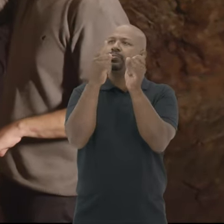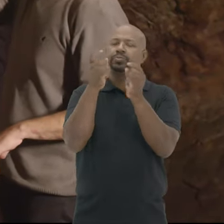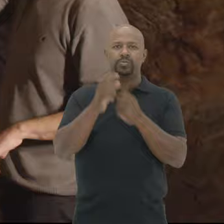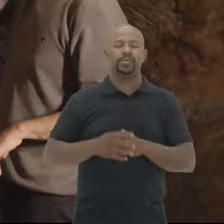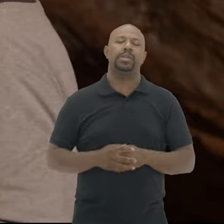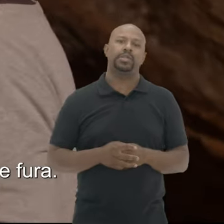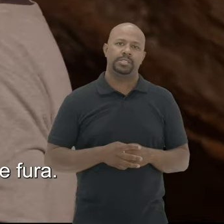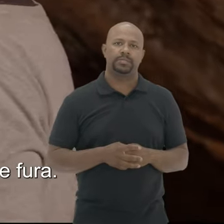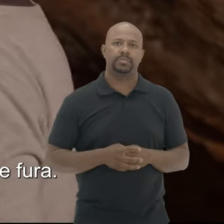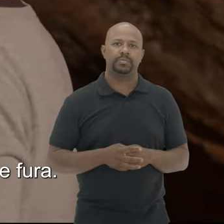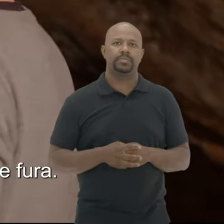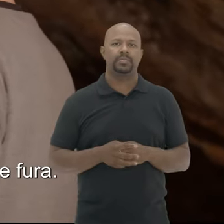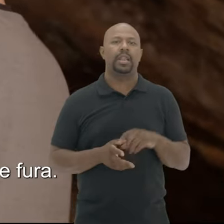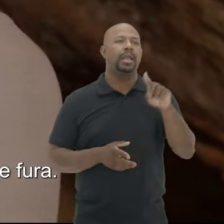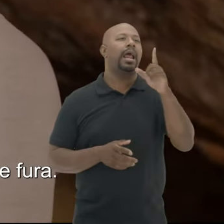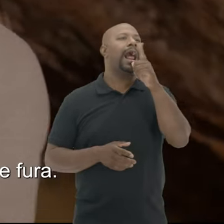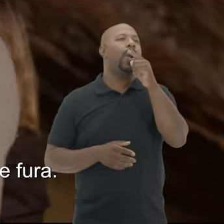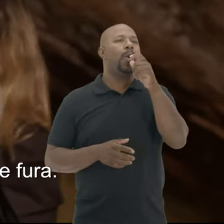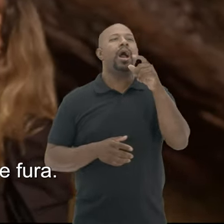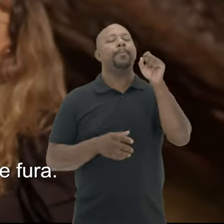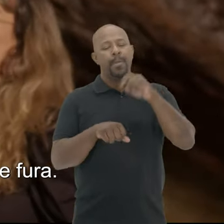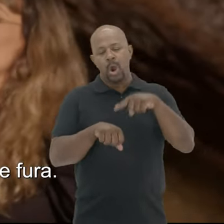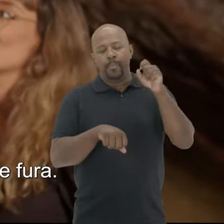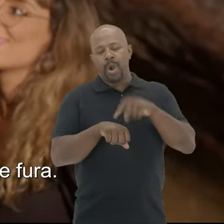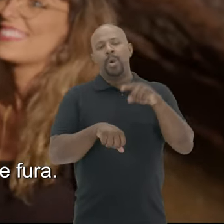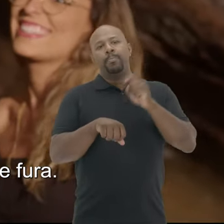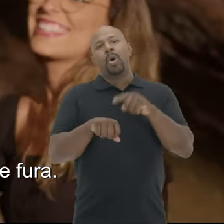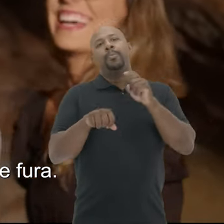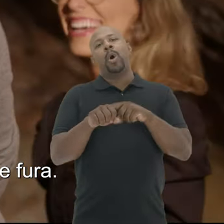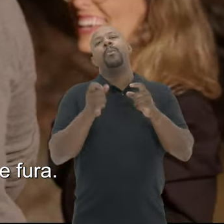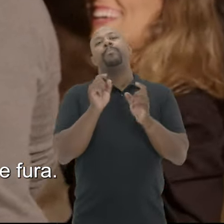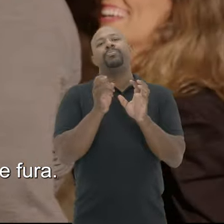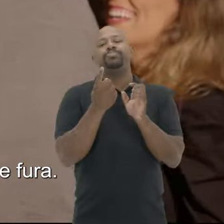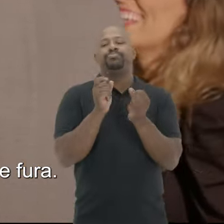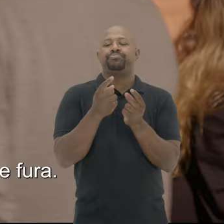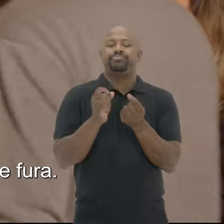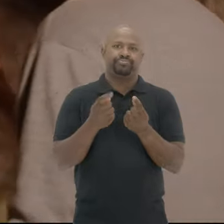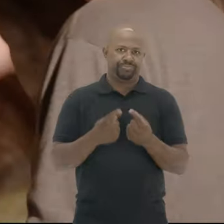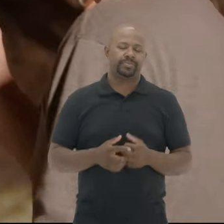Esses buraquinhos Esses feitos aqui, né? E naquela água mole E pedra dura Tanto bate até que fura